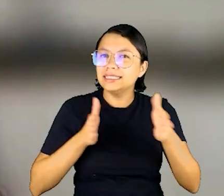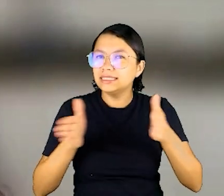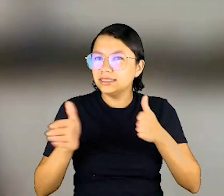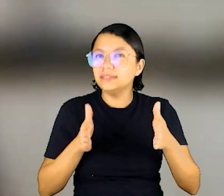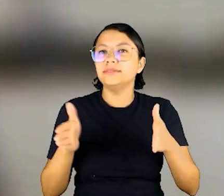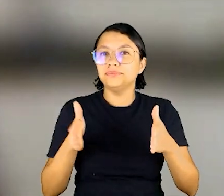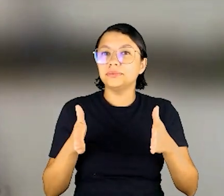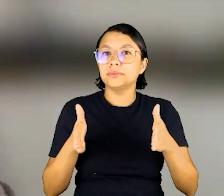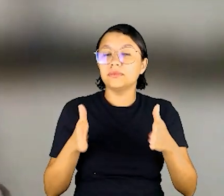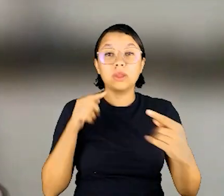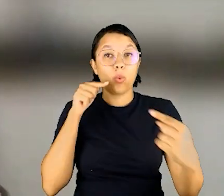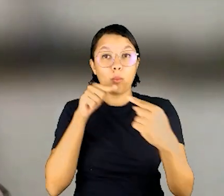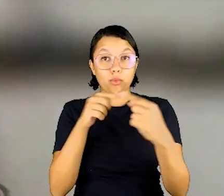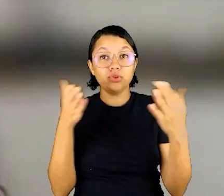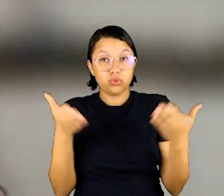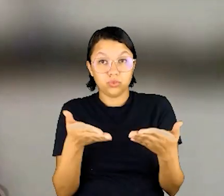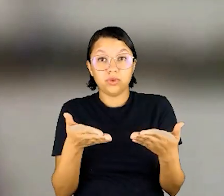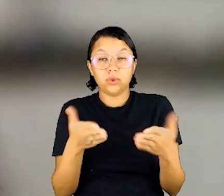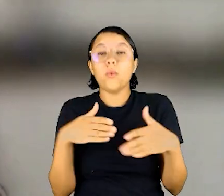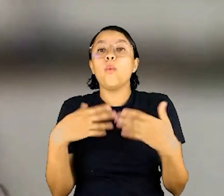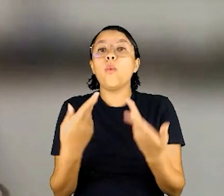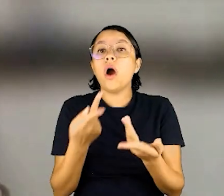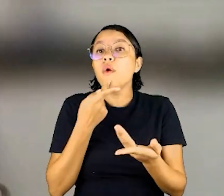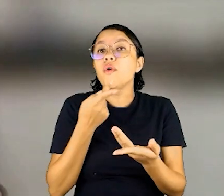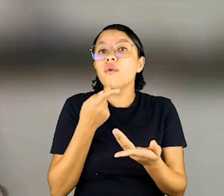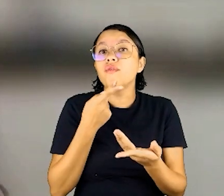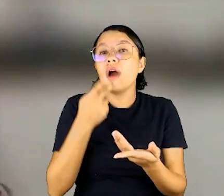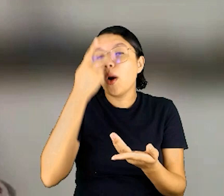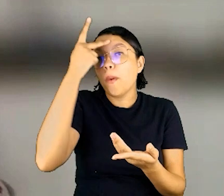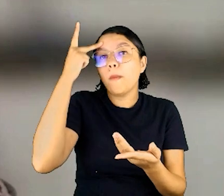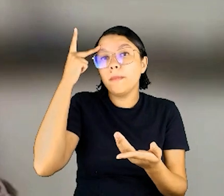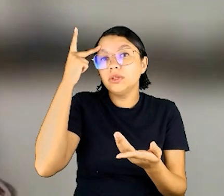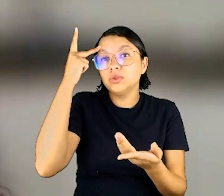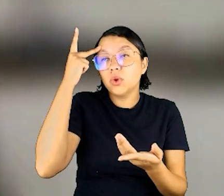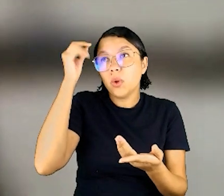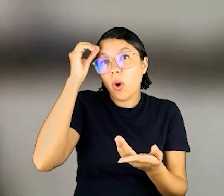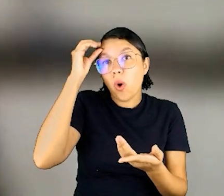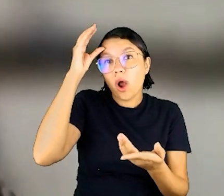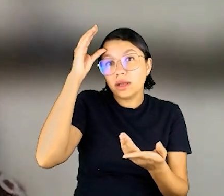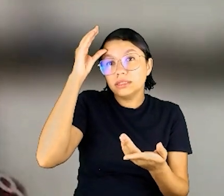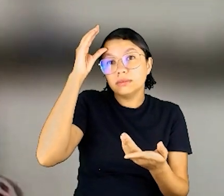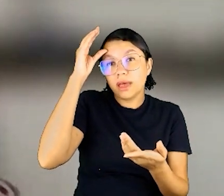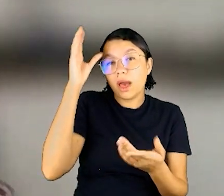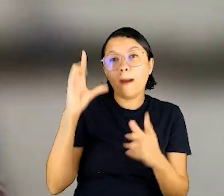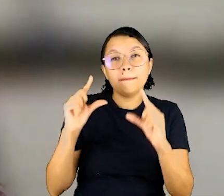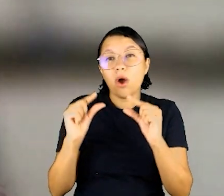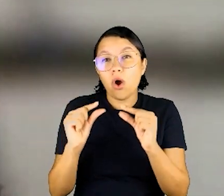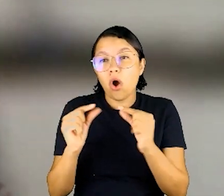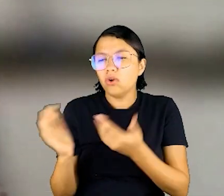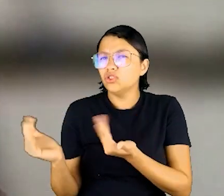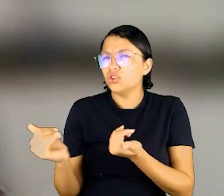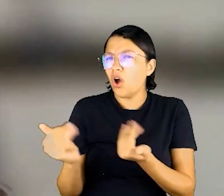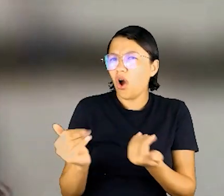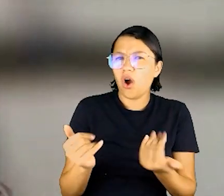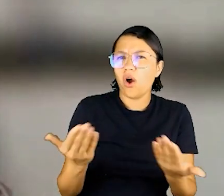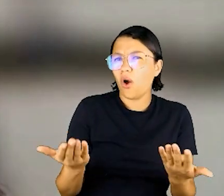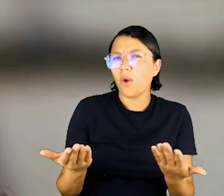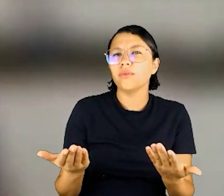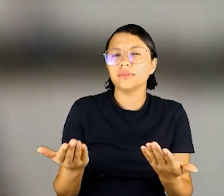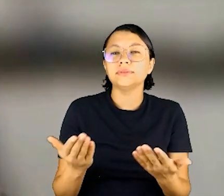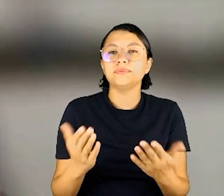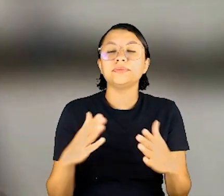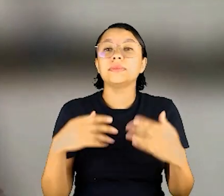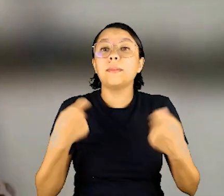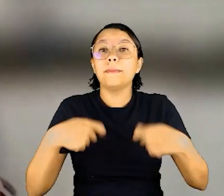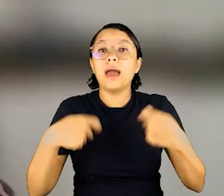muito acessível, que eu acho que é esse o objetivo, quando a gente vai falar com pessoas leigas, garotos e garotas ainda